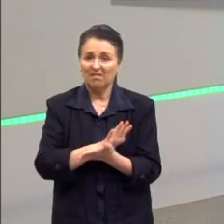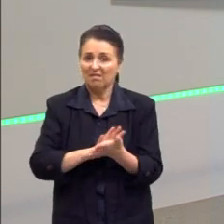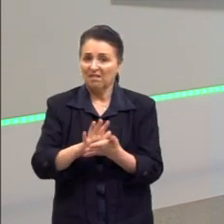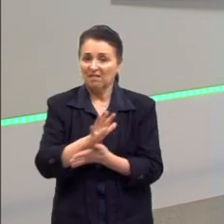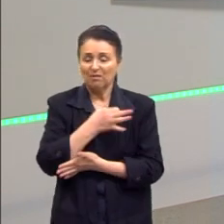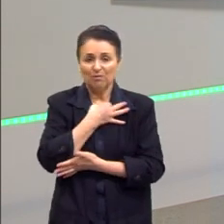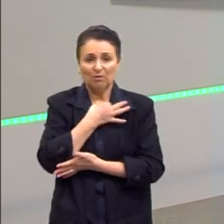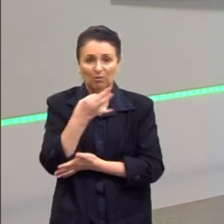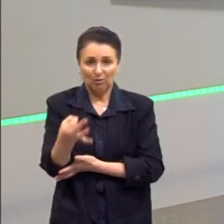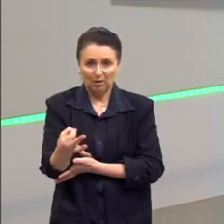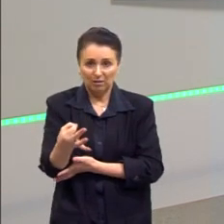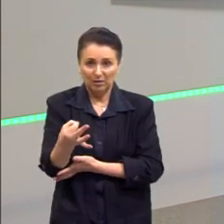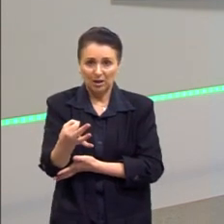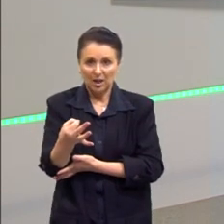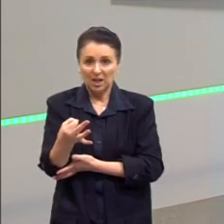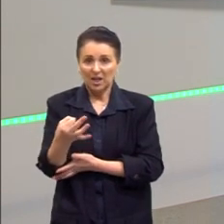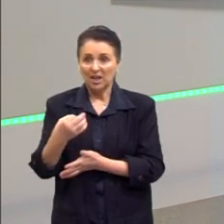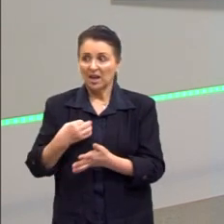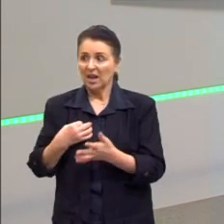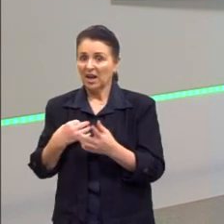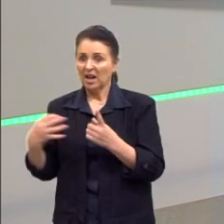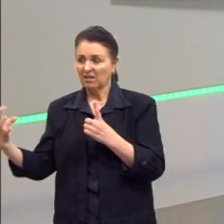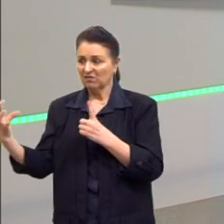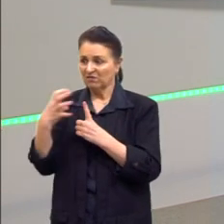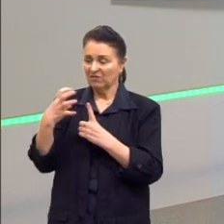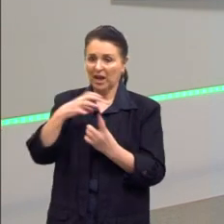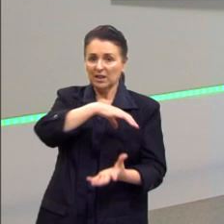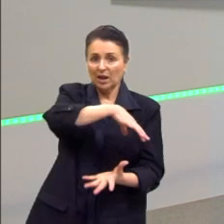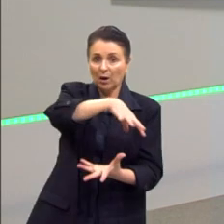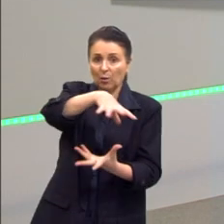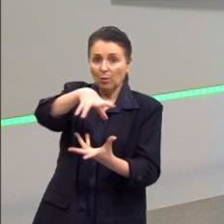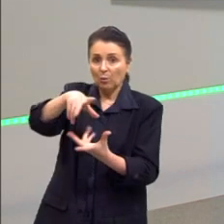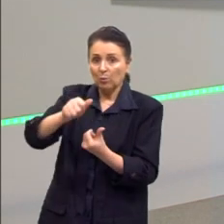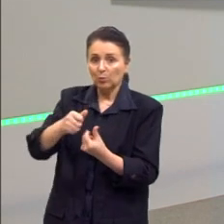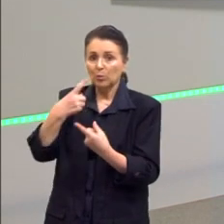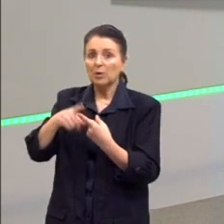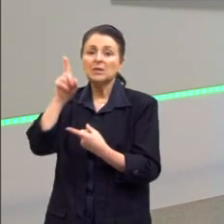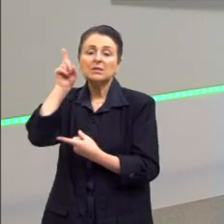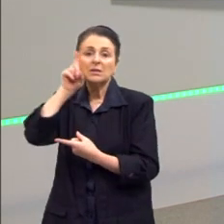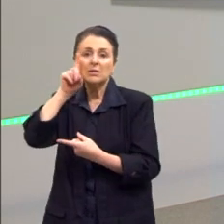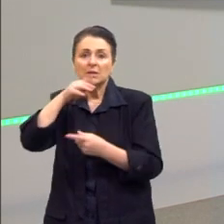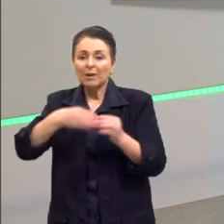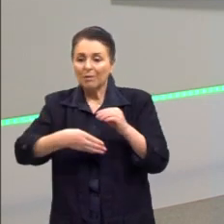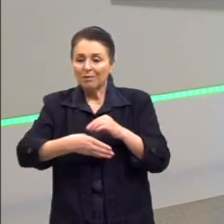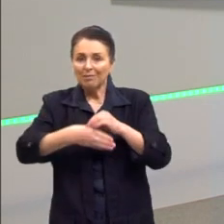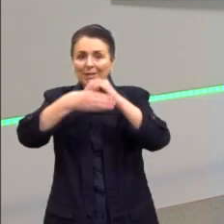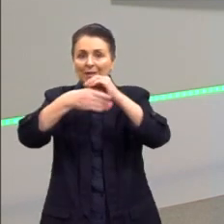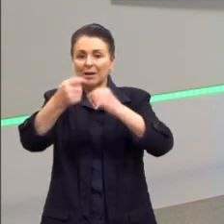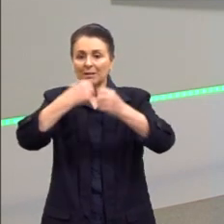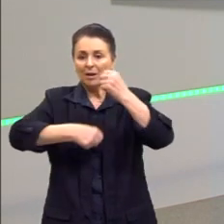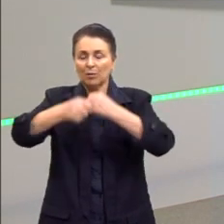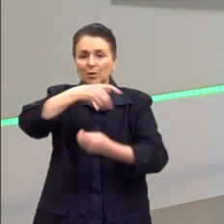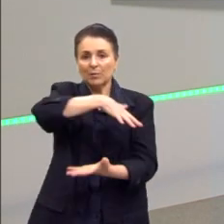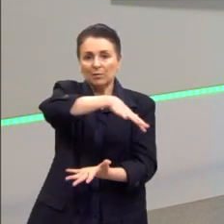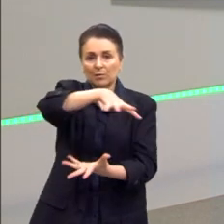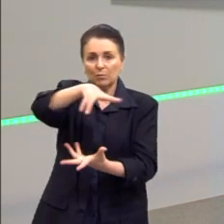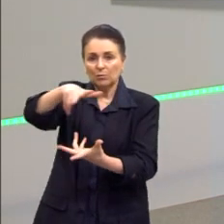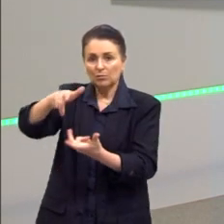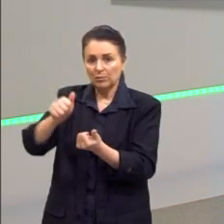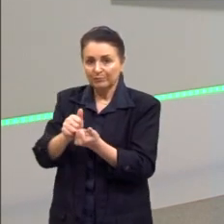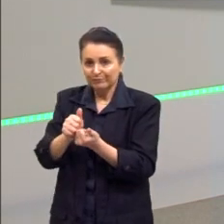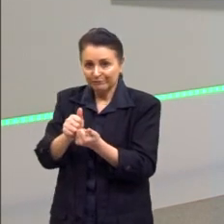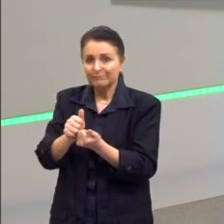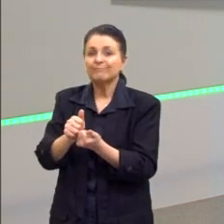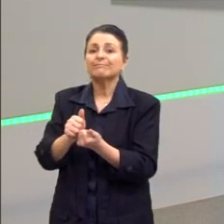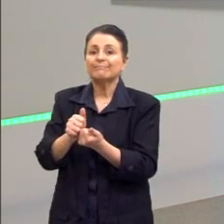E ela vai afetar o mundo inteiro, porque os Estados Unidos estavam como um líder da economia mundial e as ações dele, então, afetam